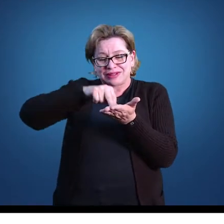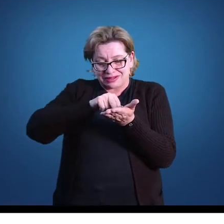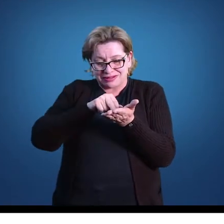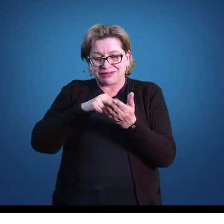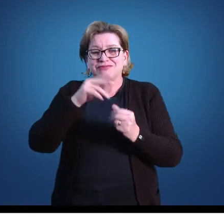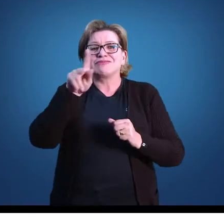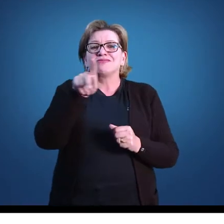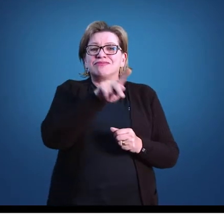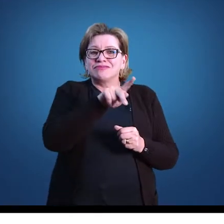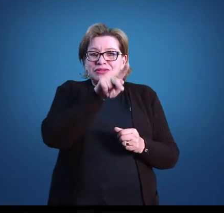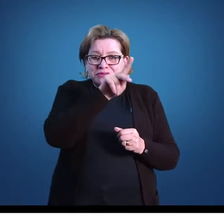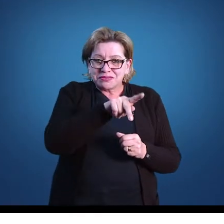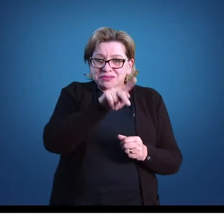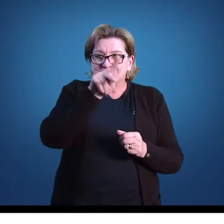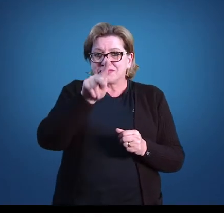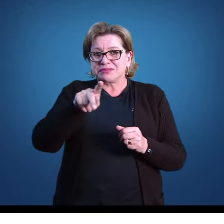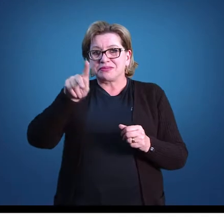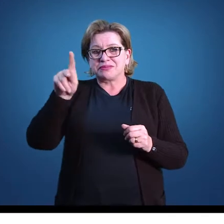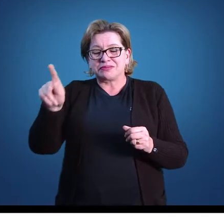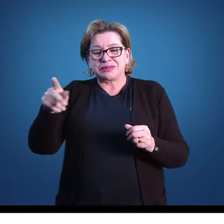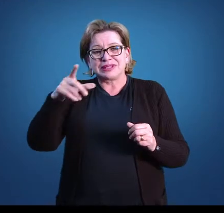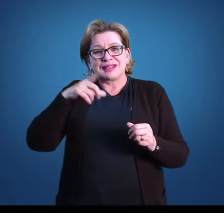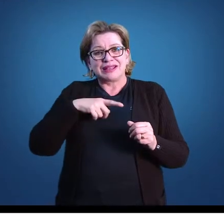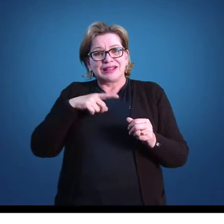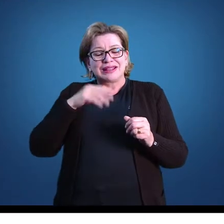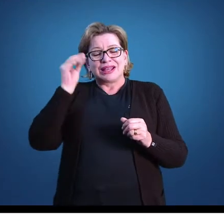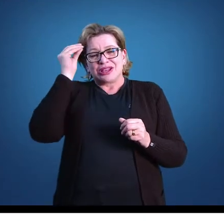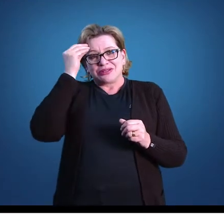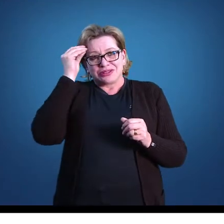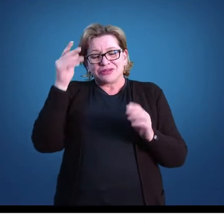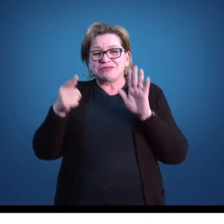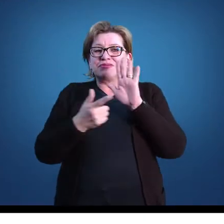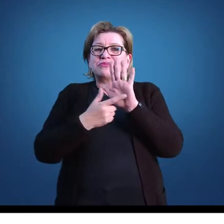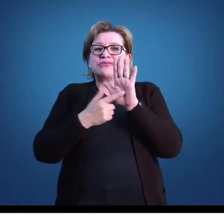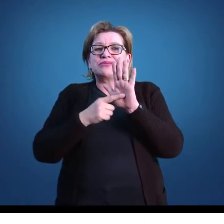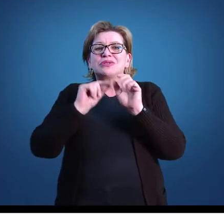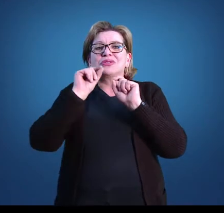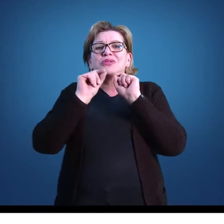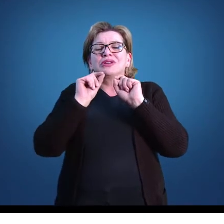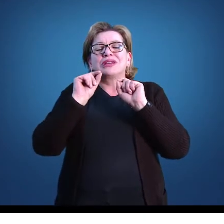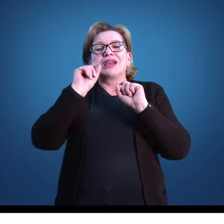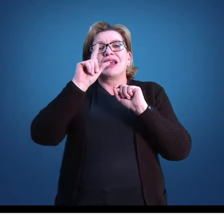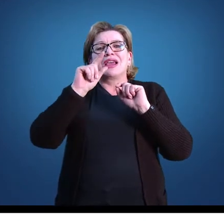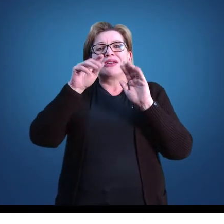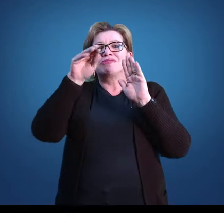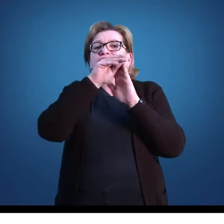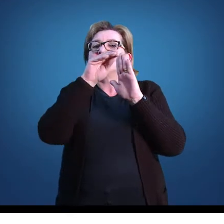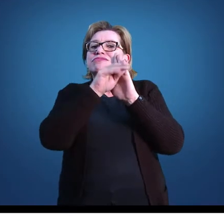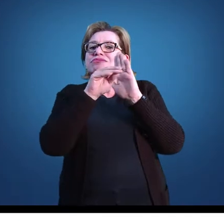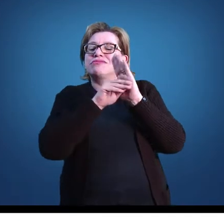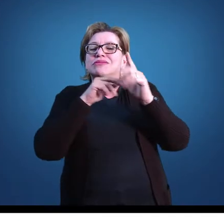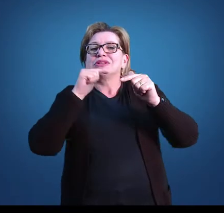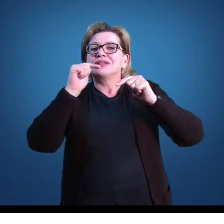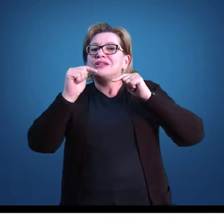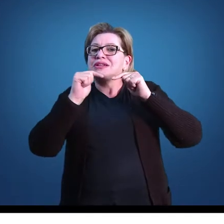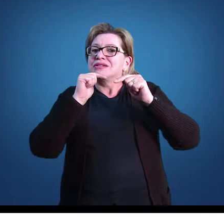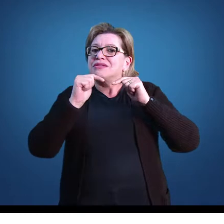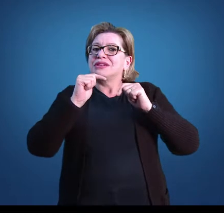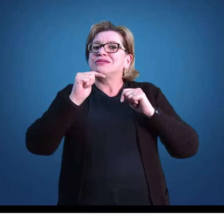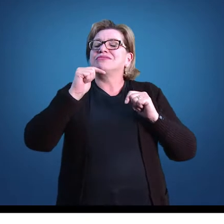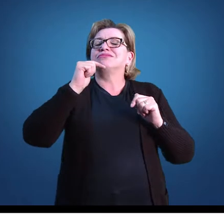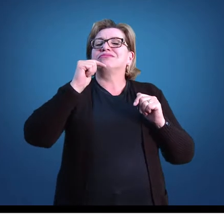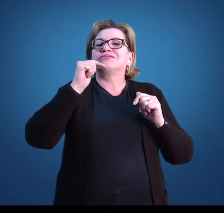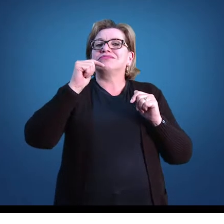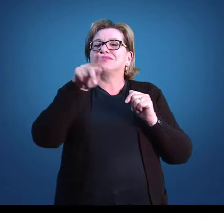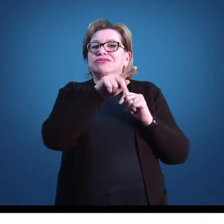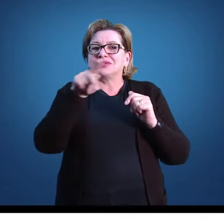outras concepções, nós encontramos uma definição do plano de trabalho docente. Dessa forma, o plano de trabalho docente